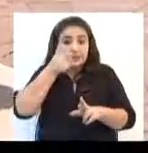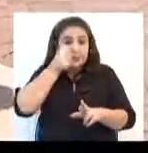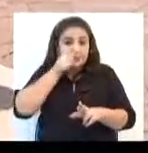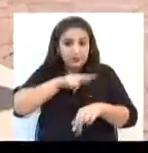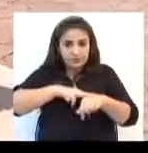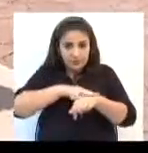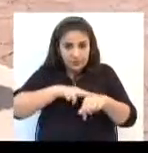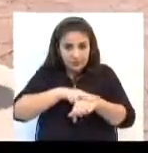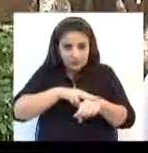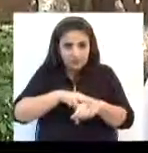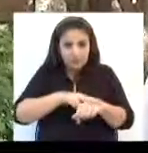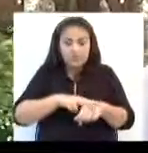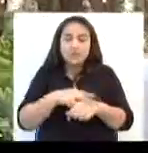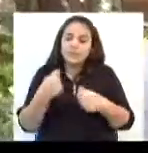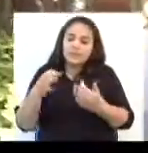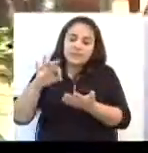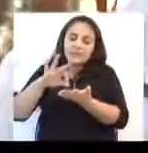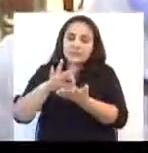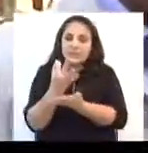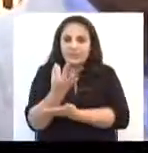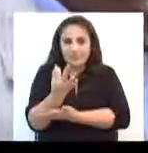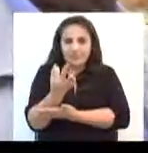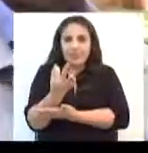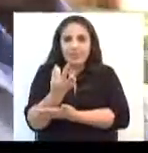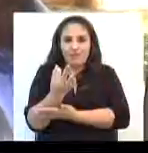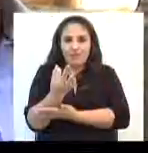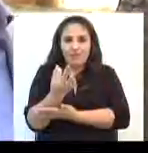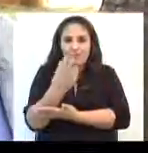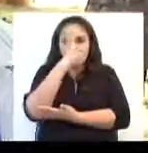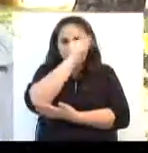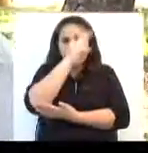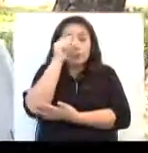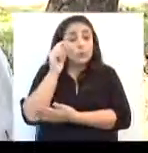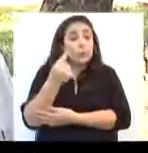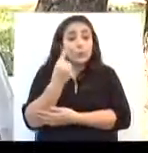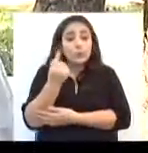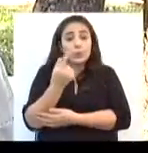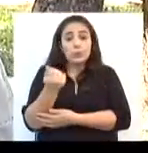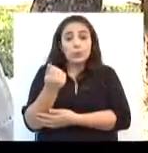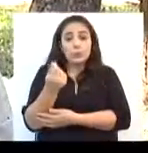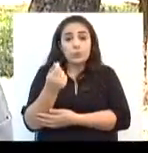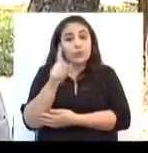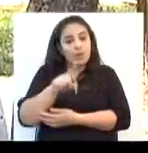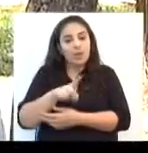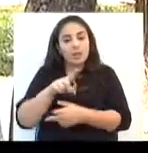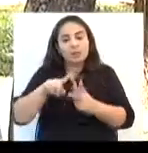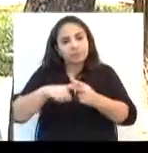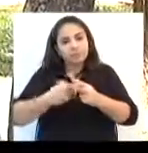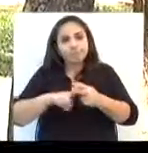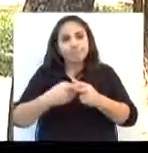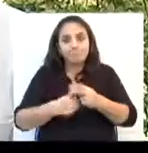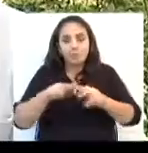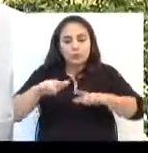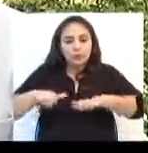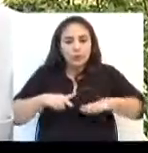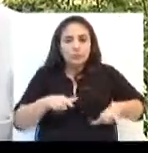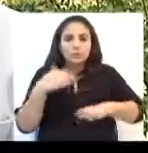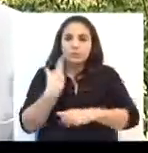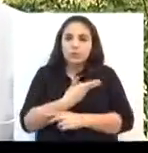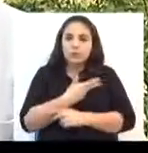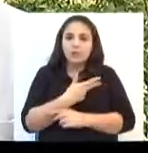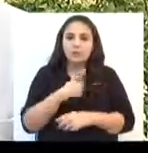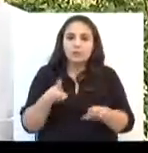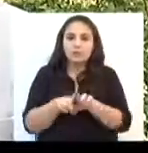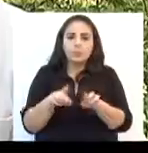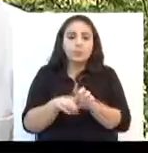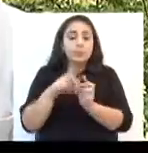praças ou canteiros, devem se inscrever na Prefeitura. O único custo é o de manutenção do local. E nós vamos verificar